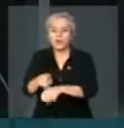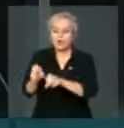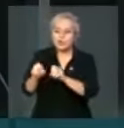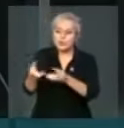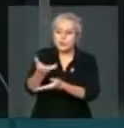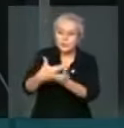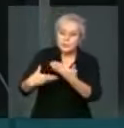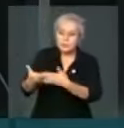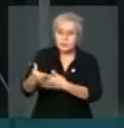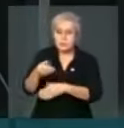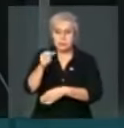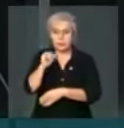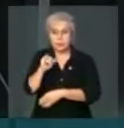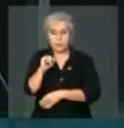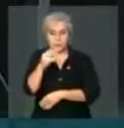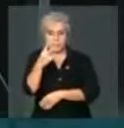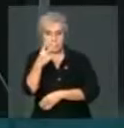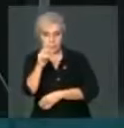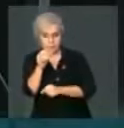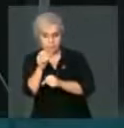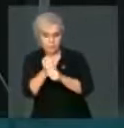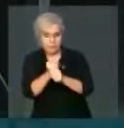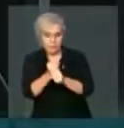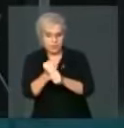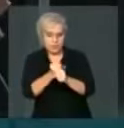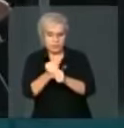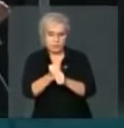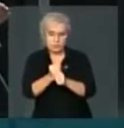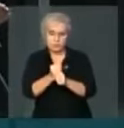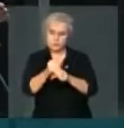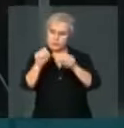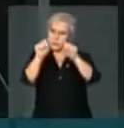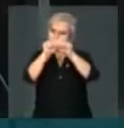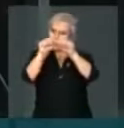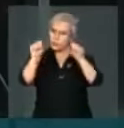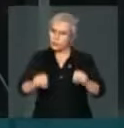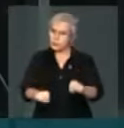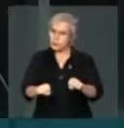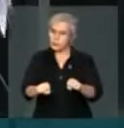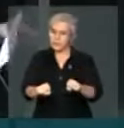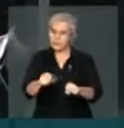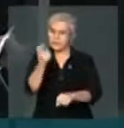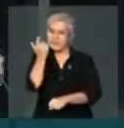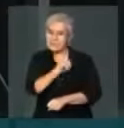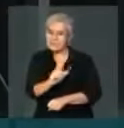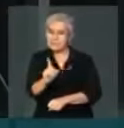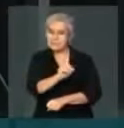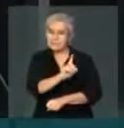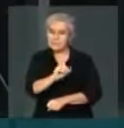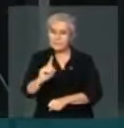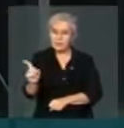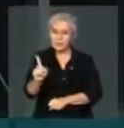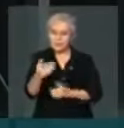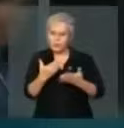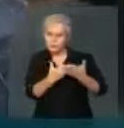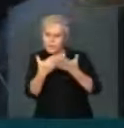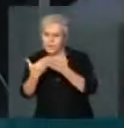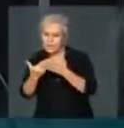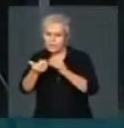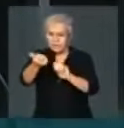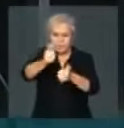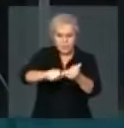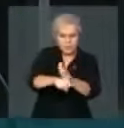em duas décadas, o sistema não for capaz de avaliar um